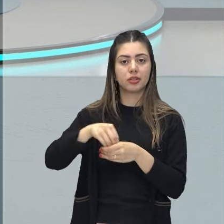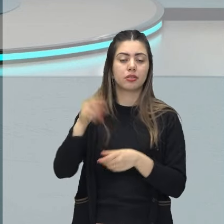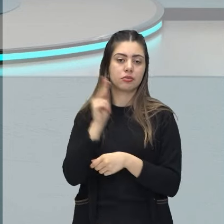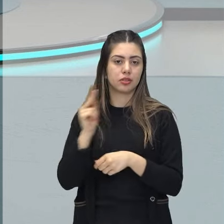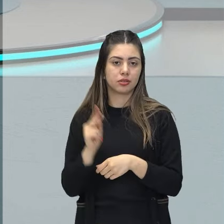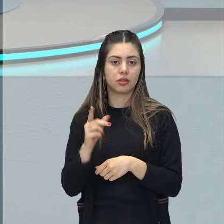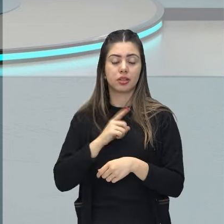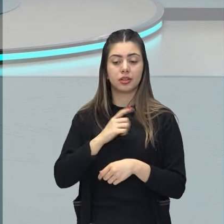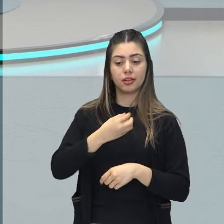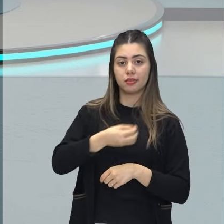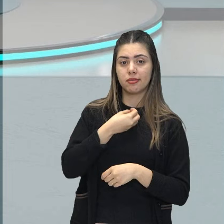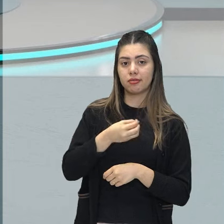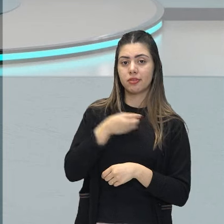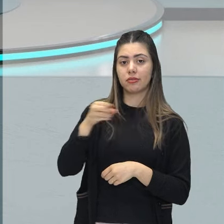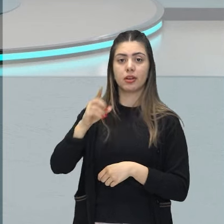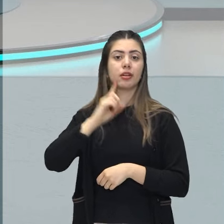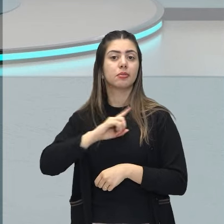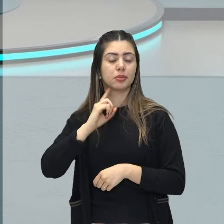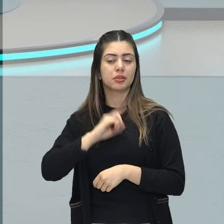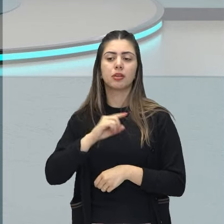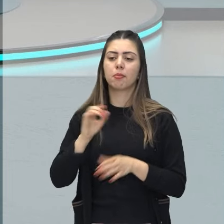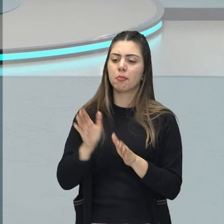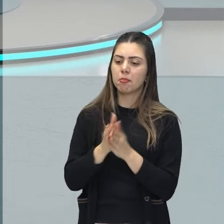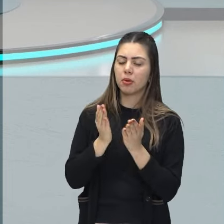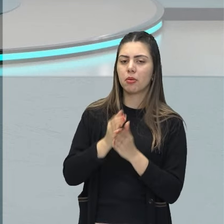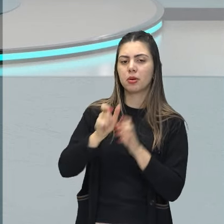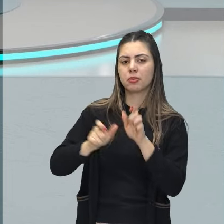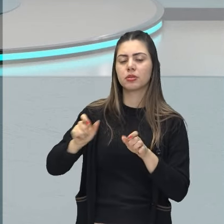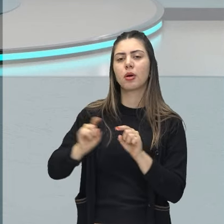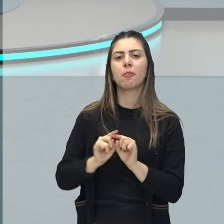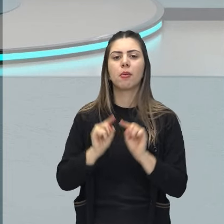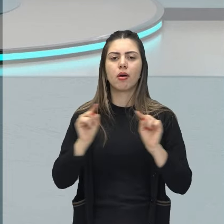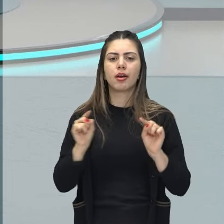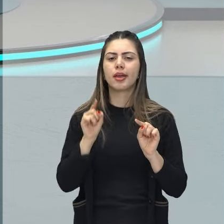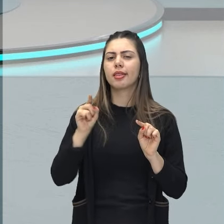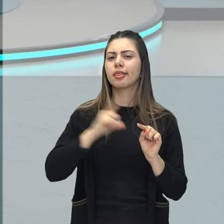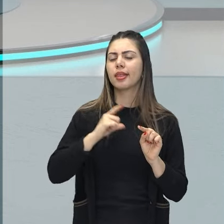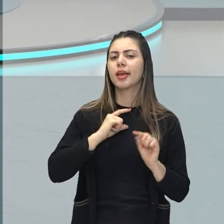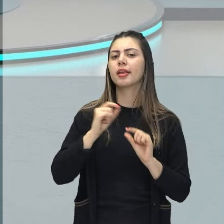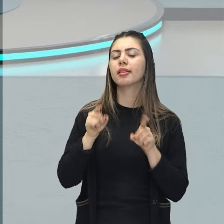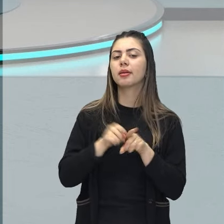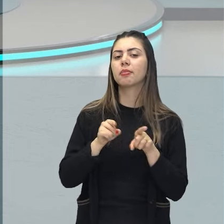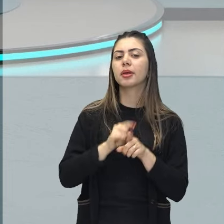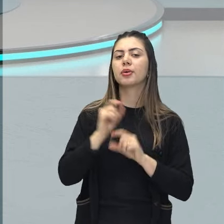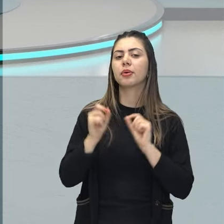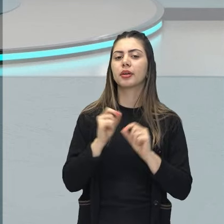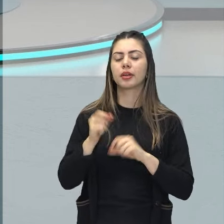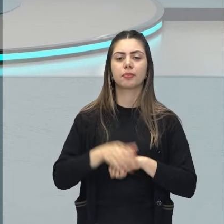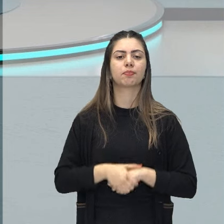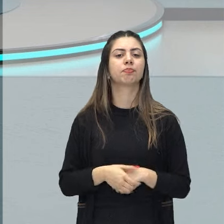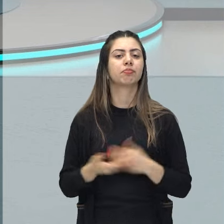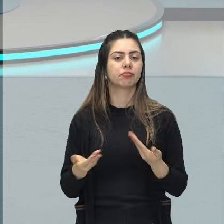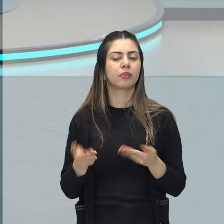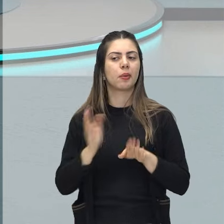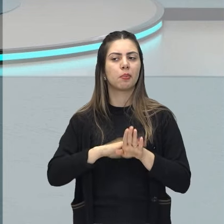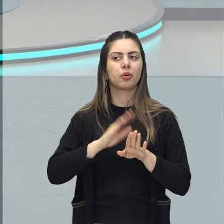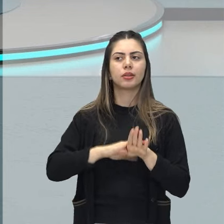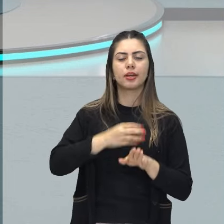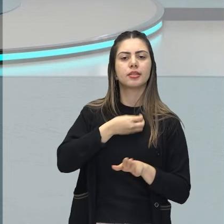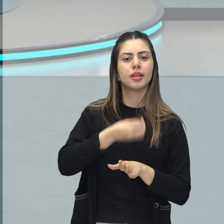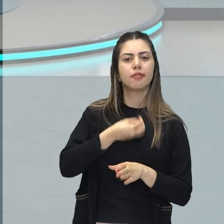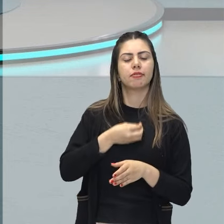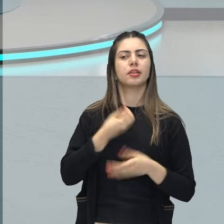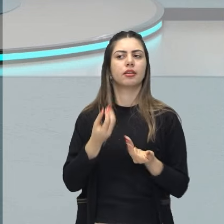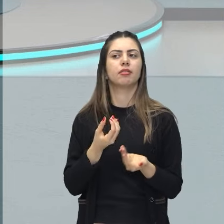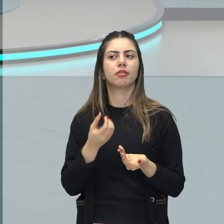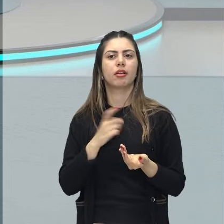vivem no sertão, pessoas humildes, mas as obras irão abordar também questões existenciais, irão